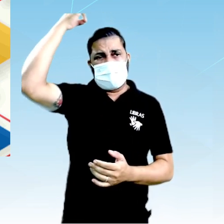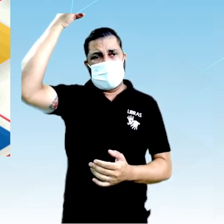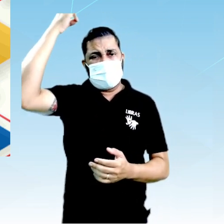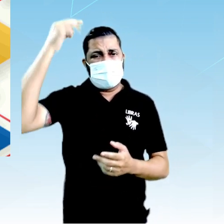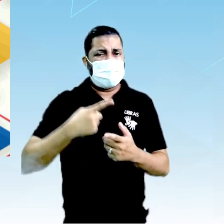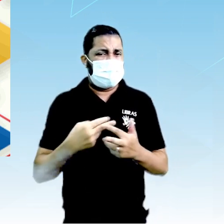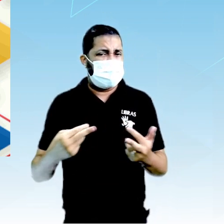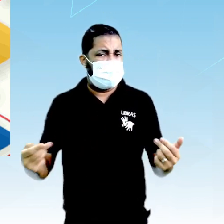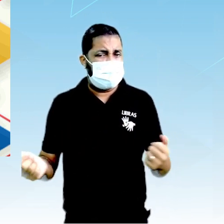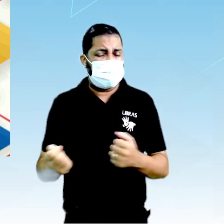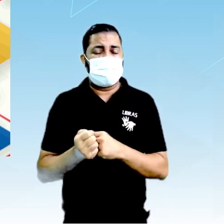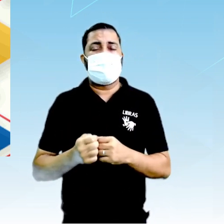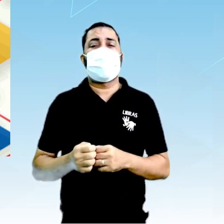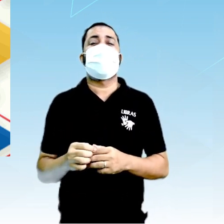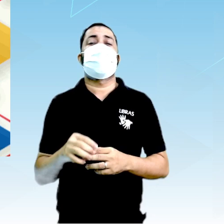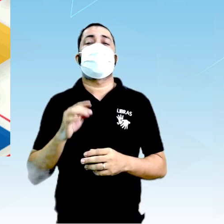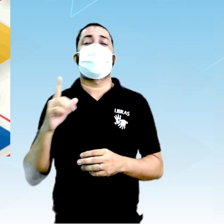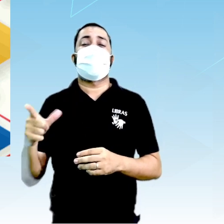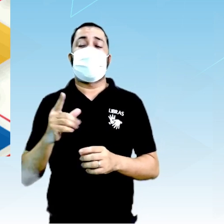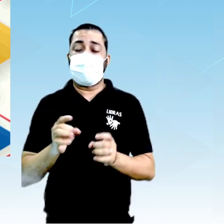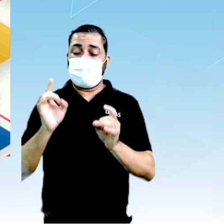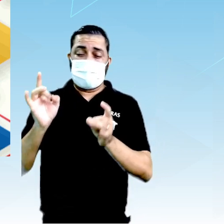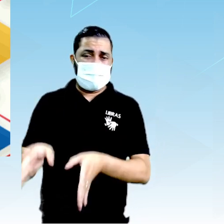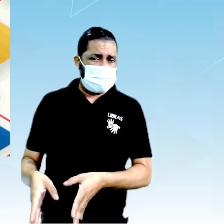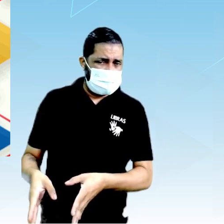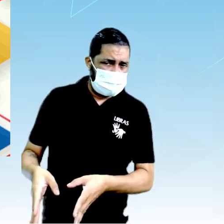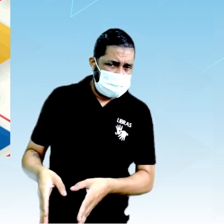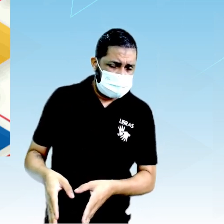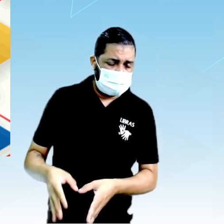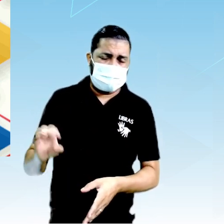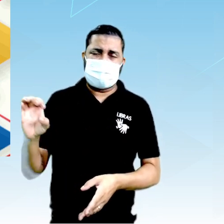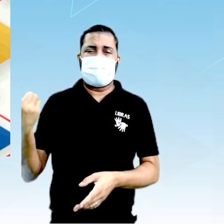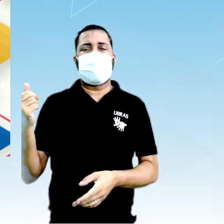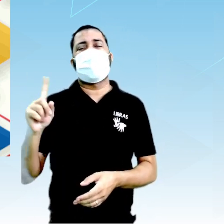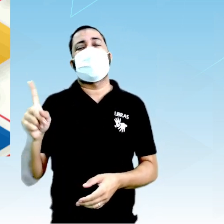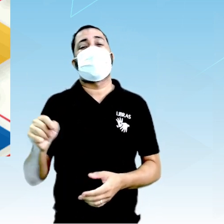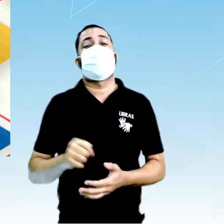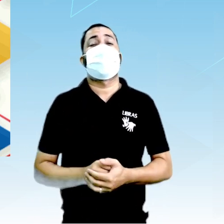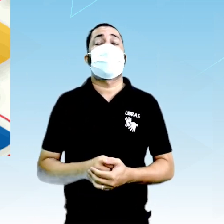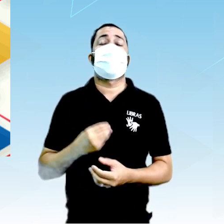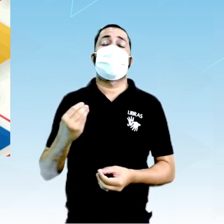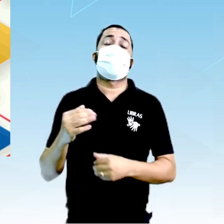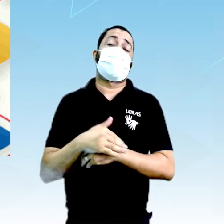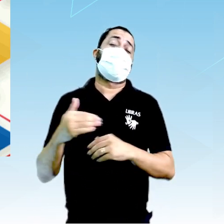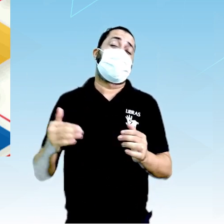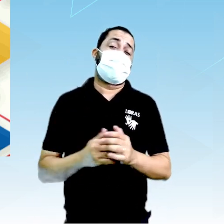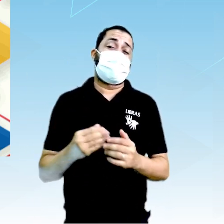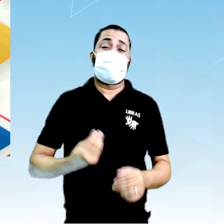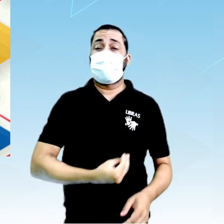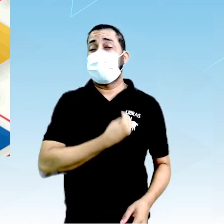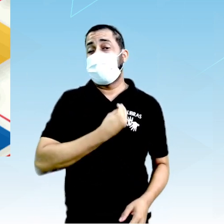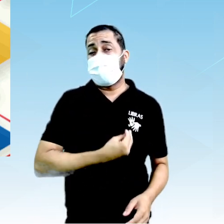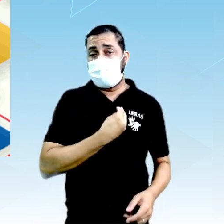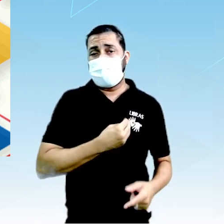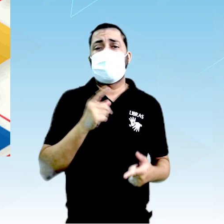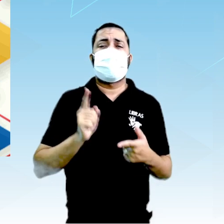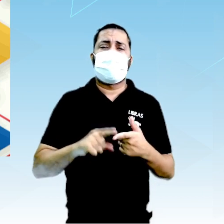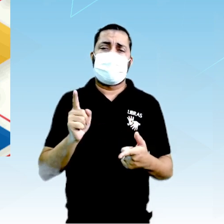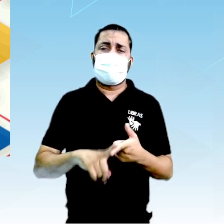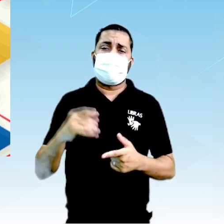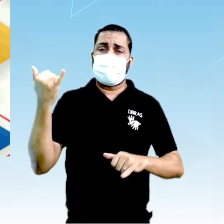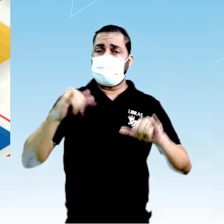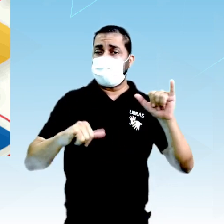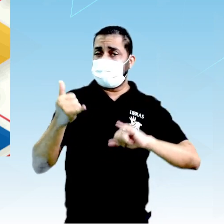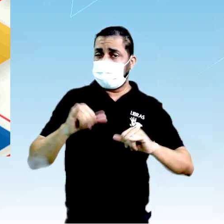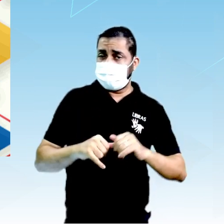a partir deste momento, deixa de existir? Claro que não. Como tudo na vida, assim também foi na química,